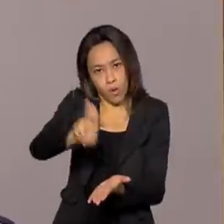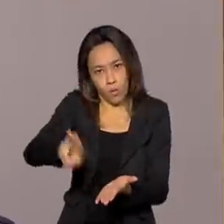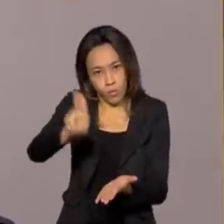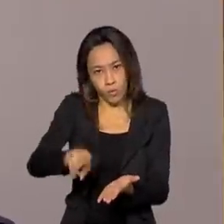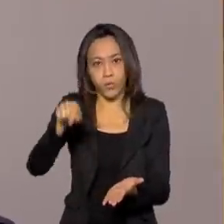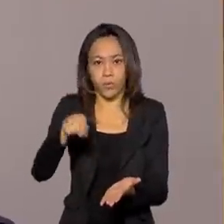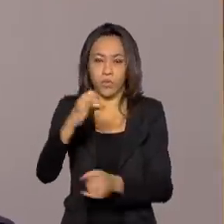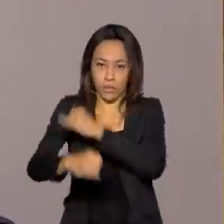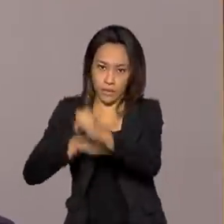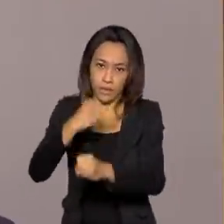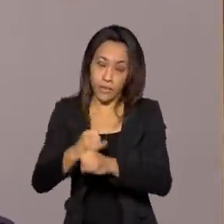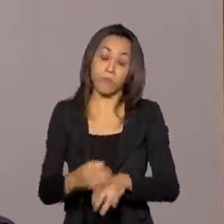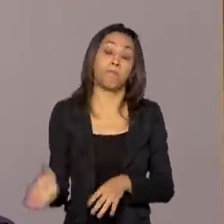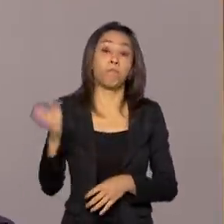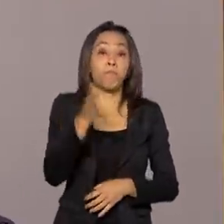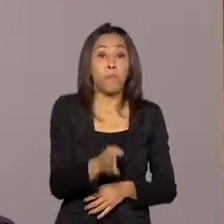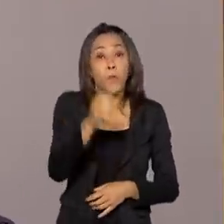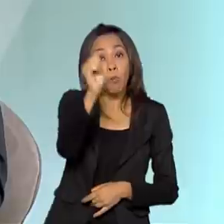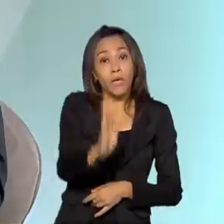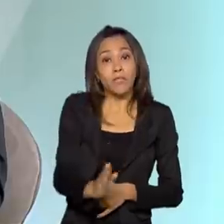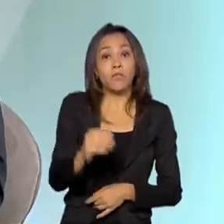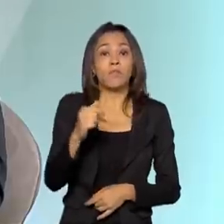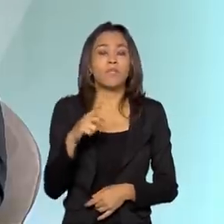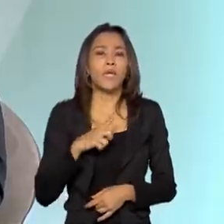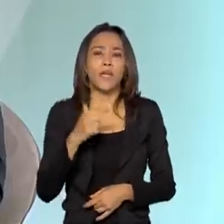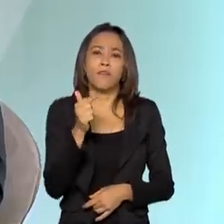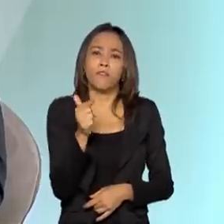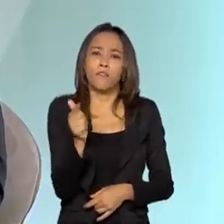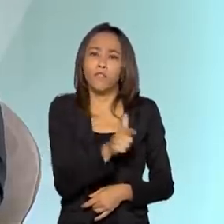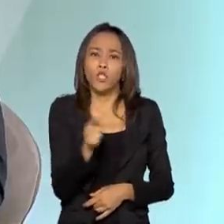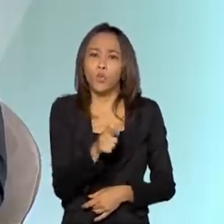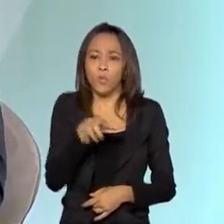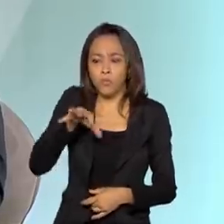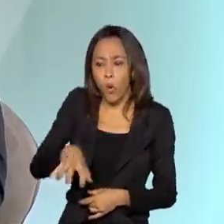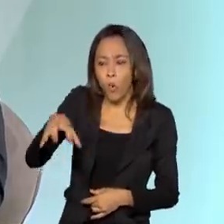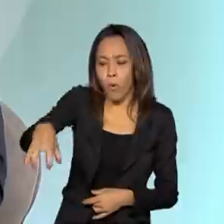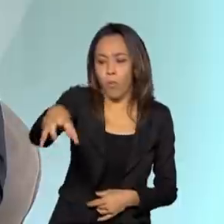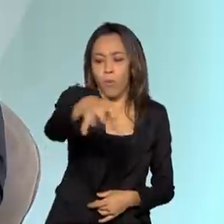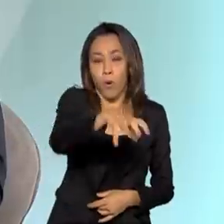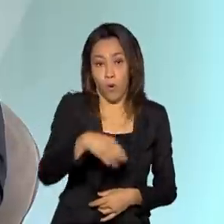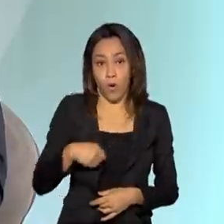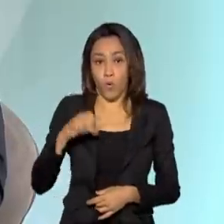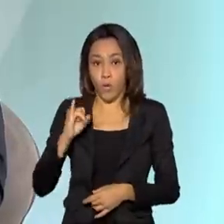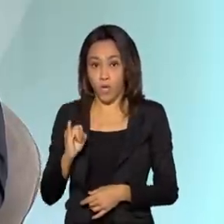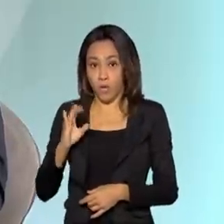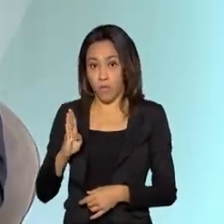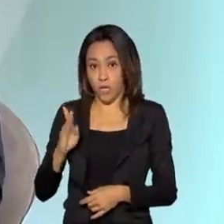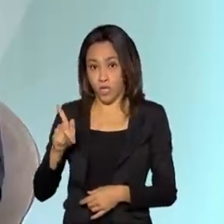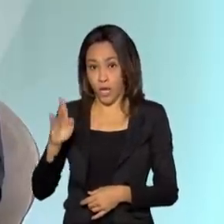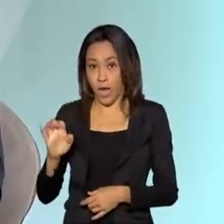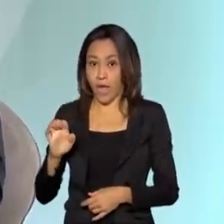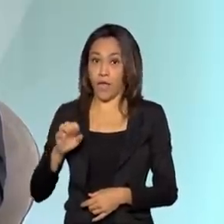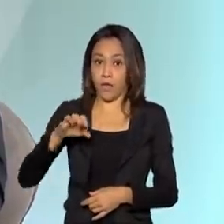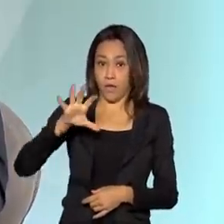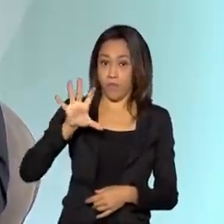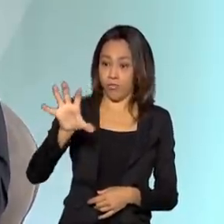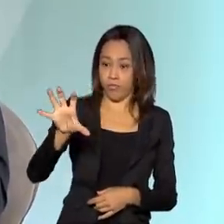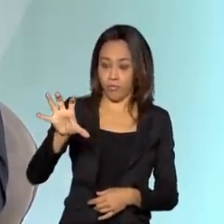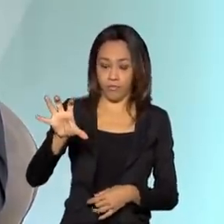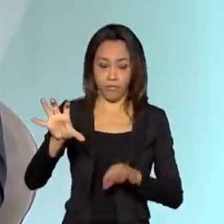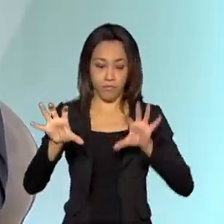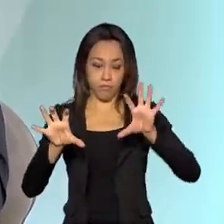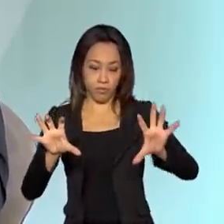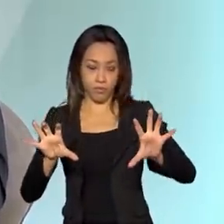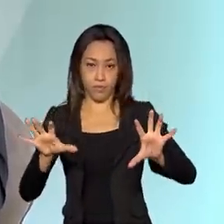Além disso, Paulo, o Brasil tem 22 mil localidades. O IBGE define localidades como distrito-sede e